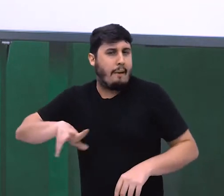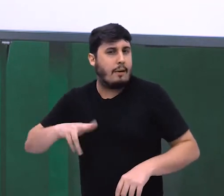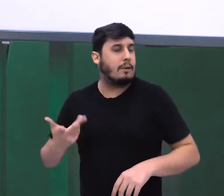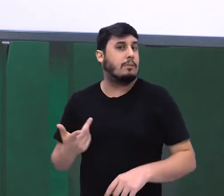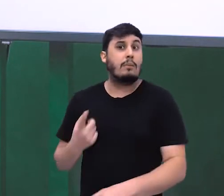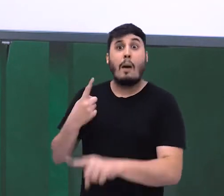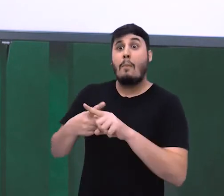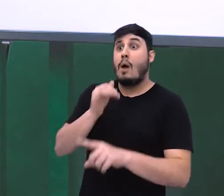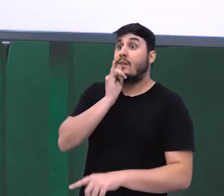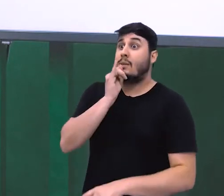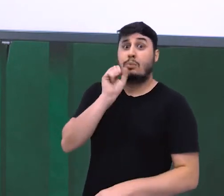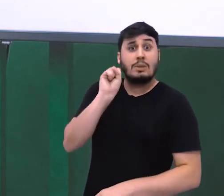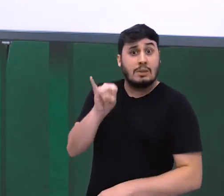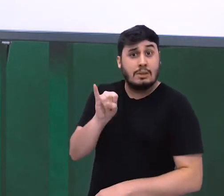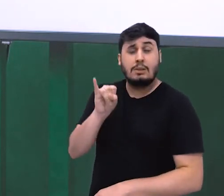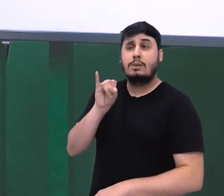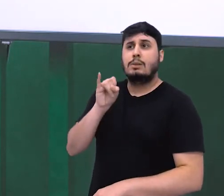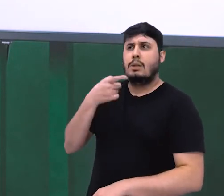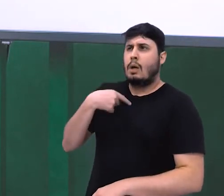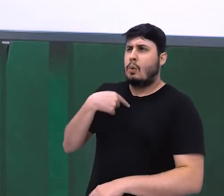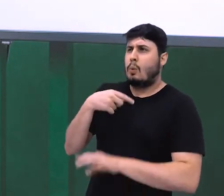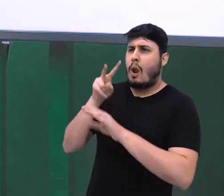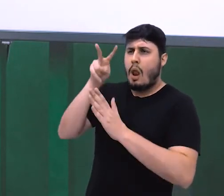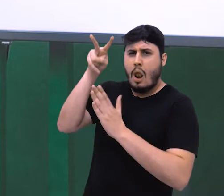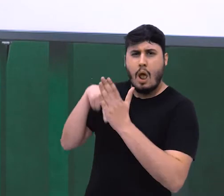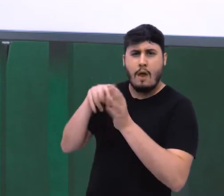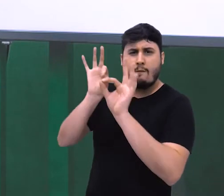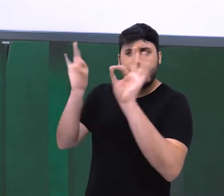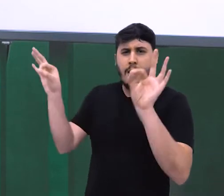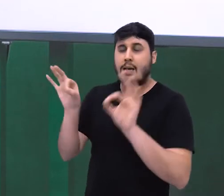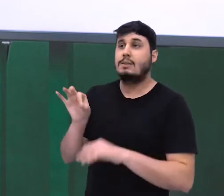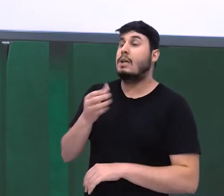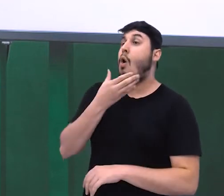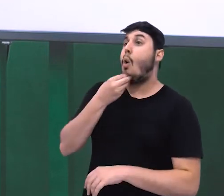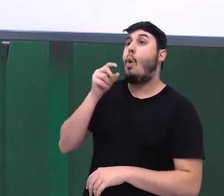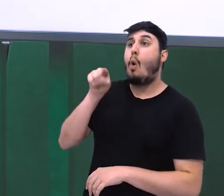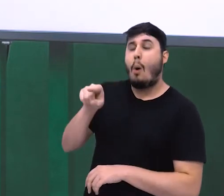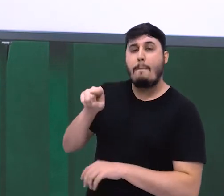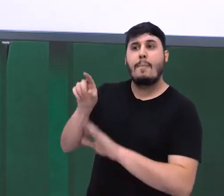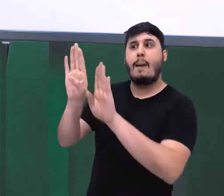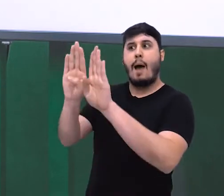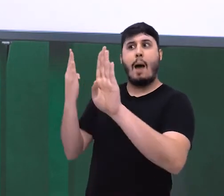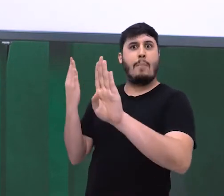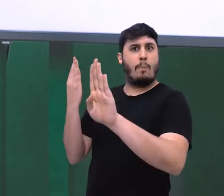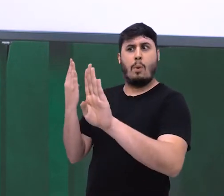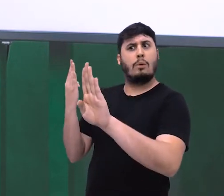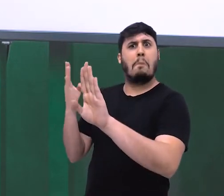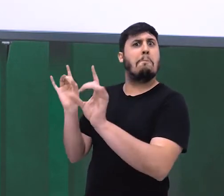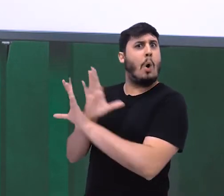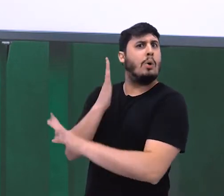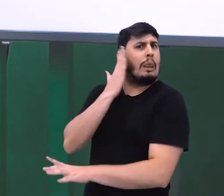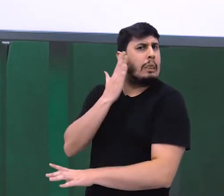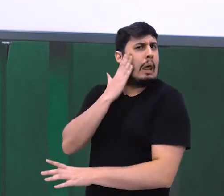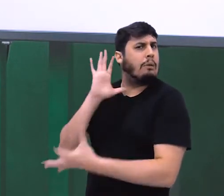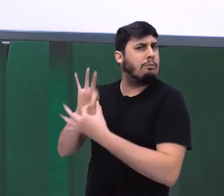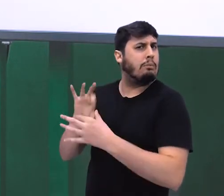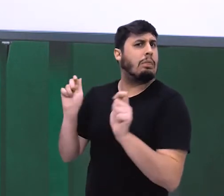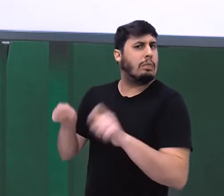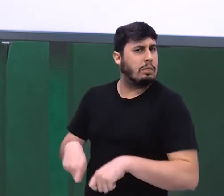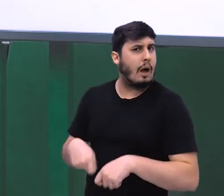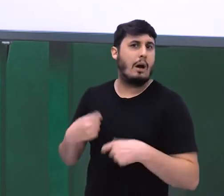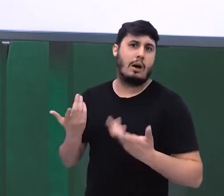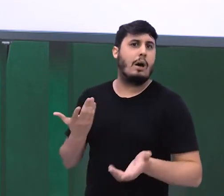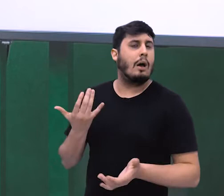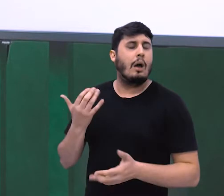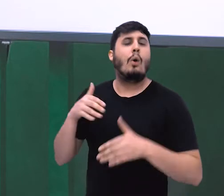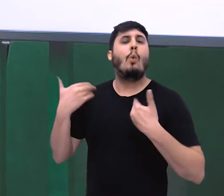Porque se eu olhar só para a primeira oração e disser ele abriu a porta da sala, ponto, você vai entender o que aconteceu. Você vai entender qual a